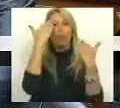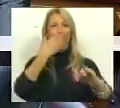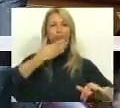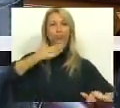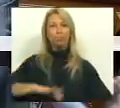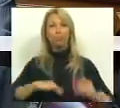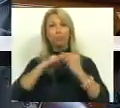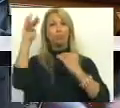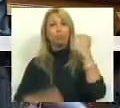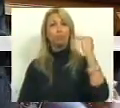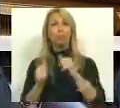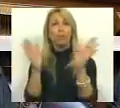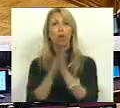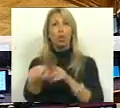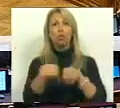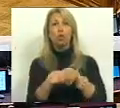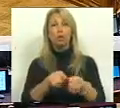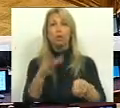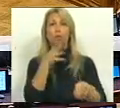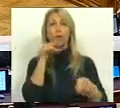em relação a todos os deputados desta Câmara.